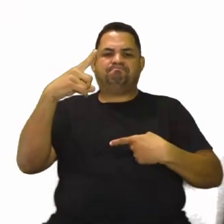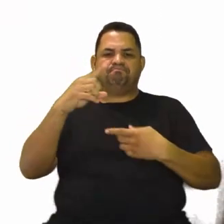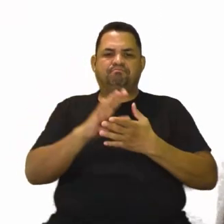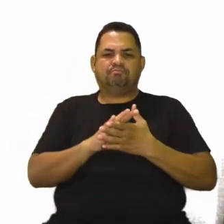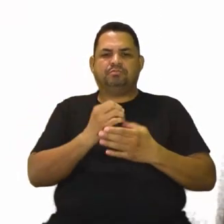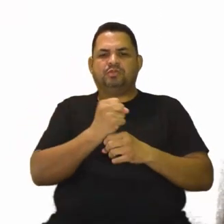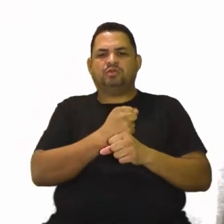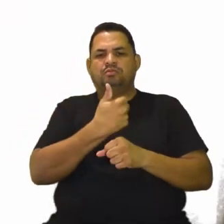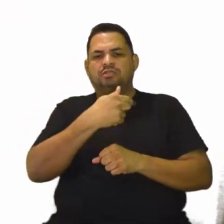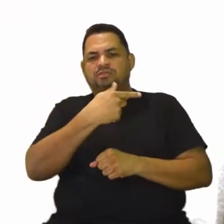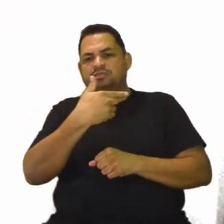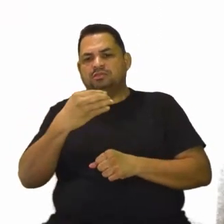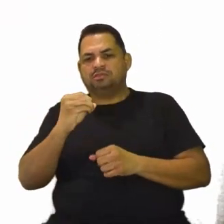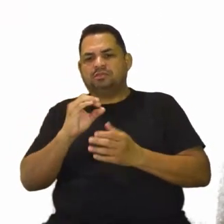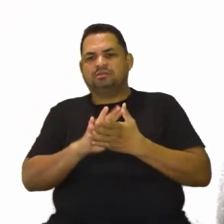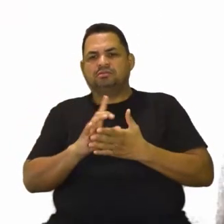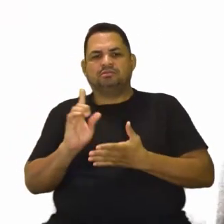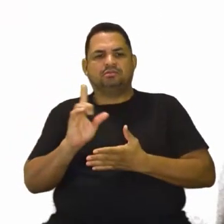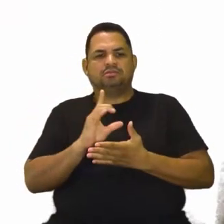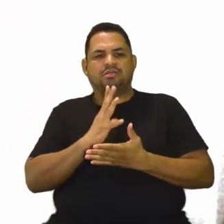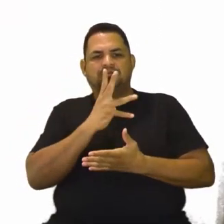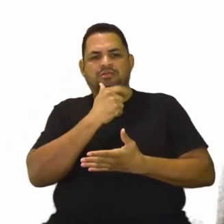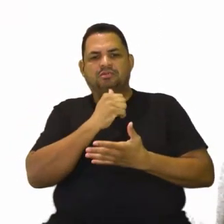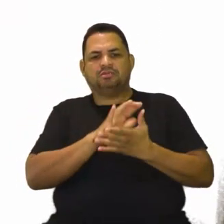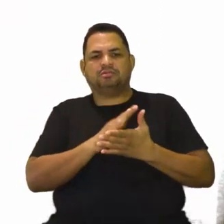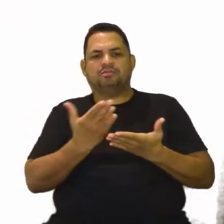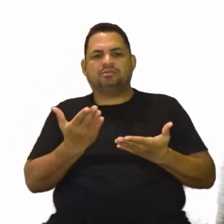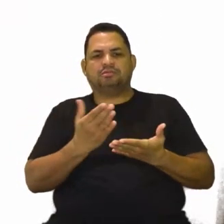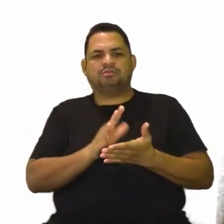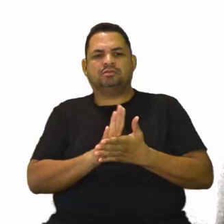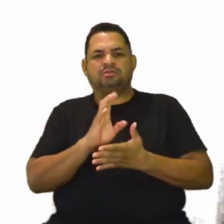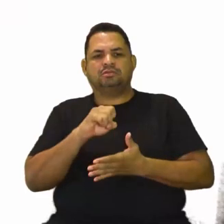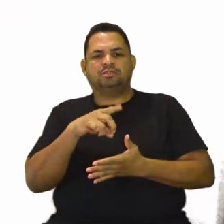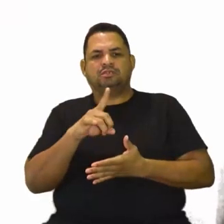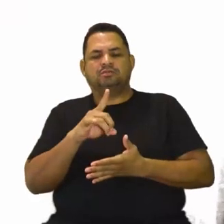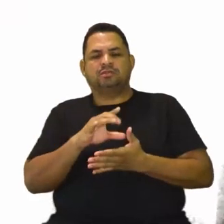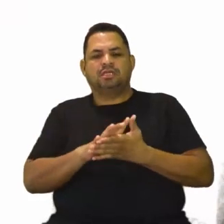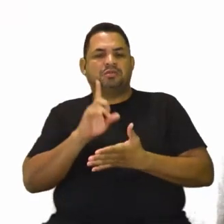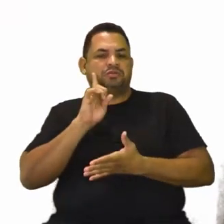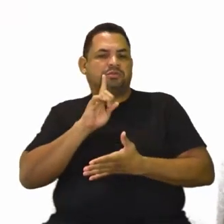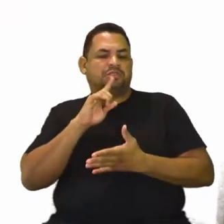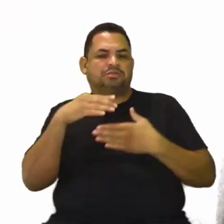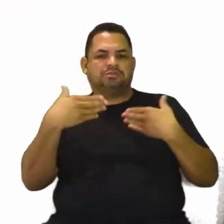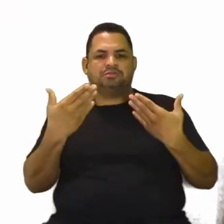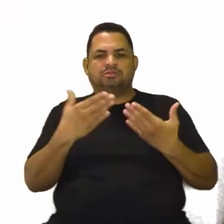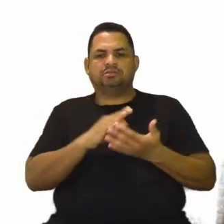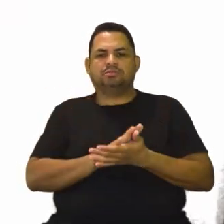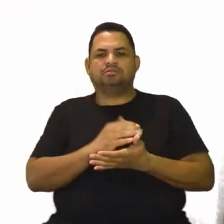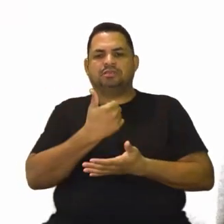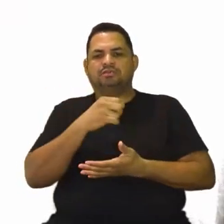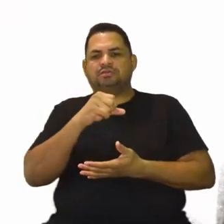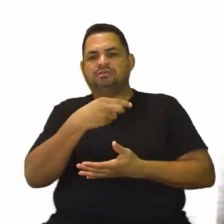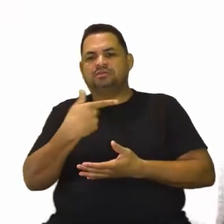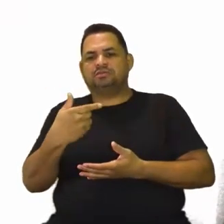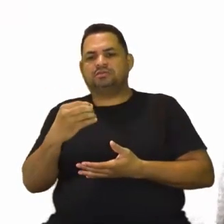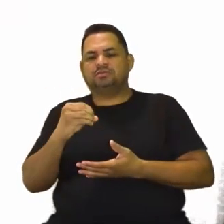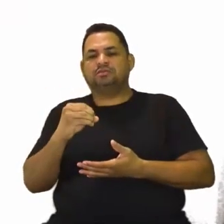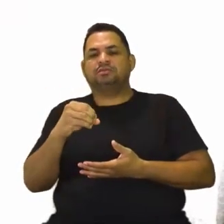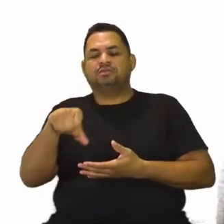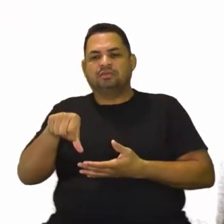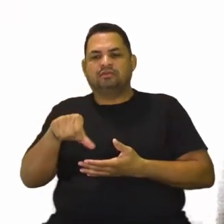dos anos de 1920 não duraria muito para o estadunidense. Em 1929,